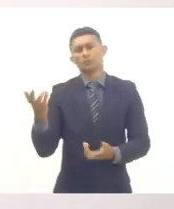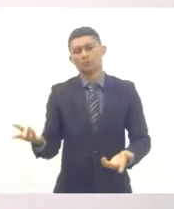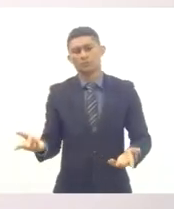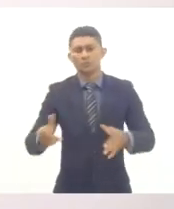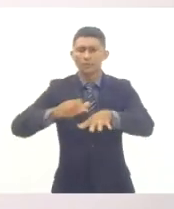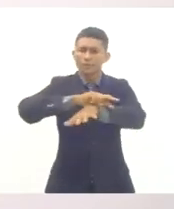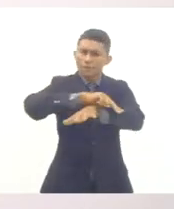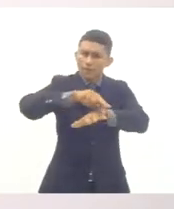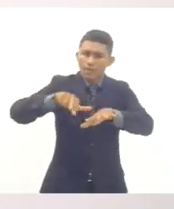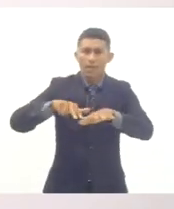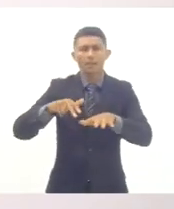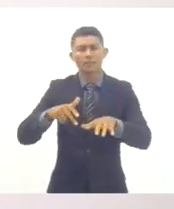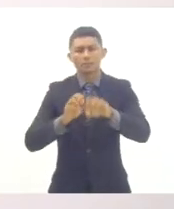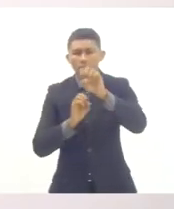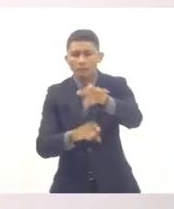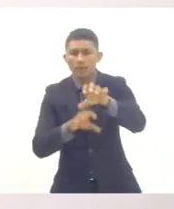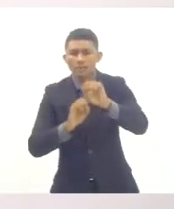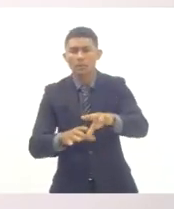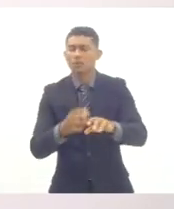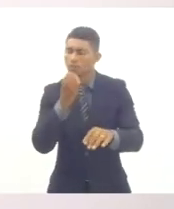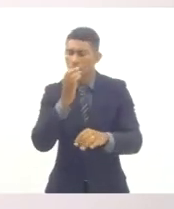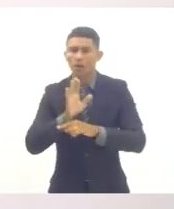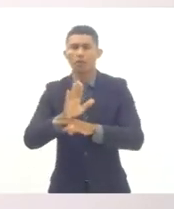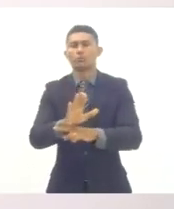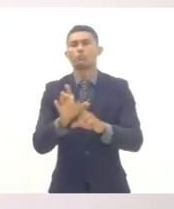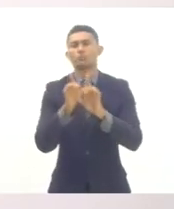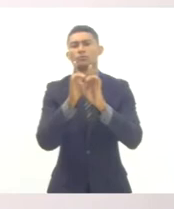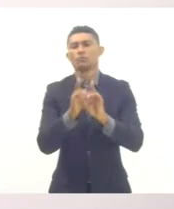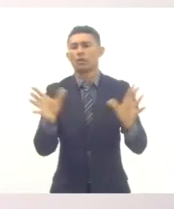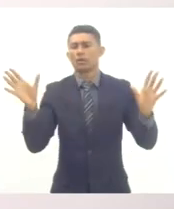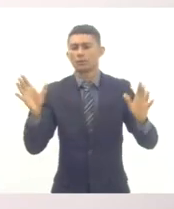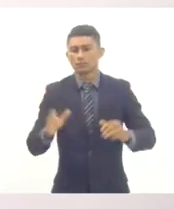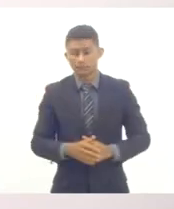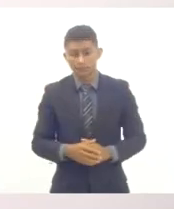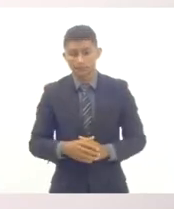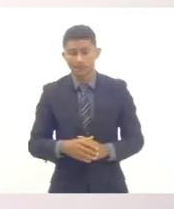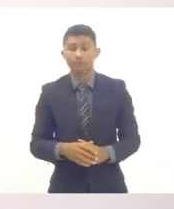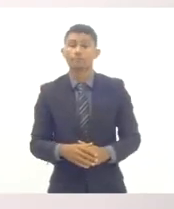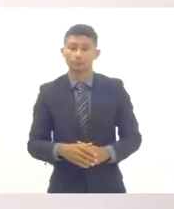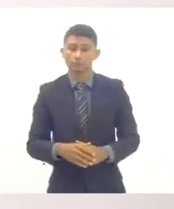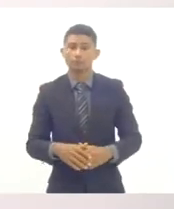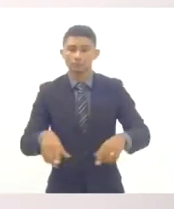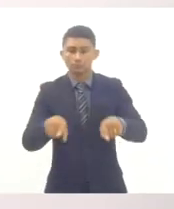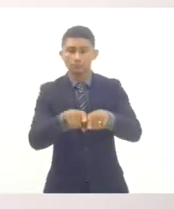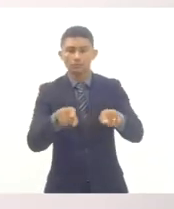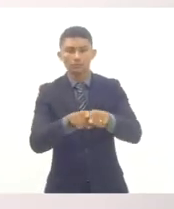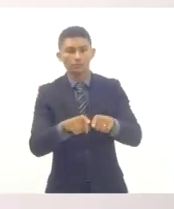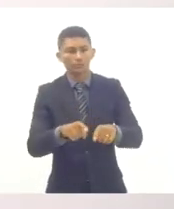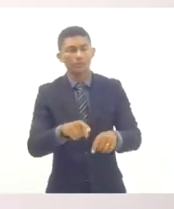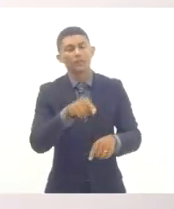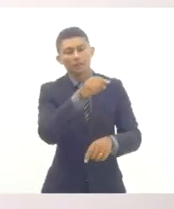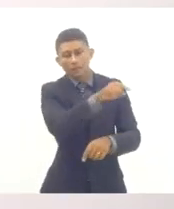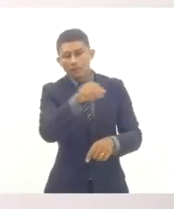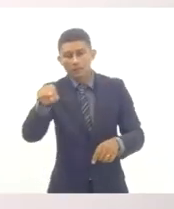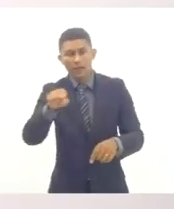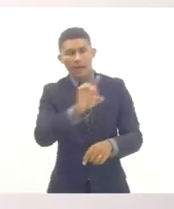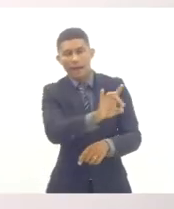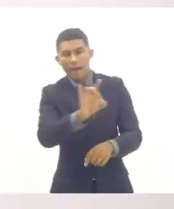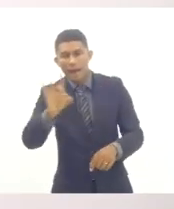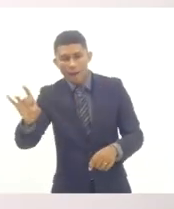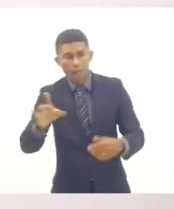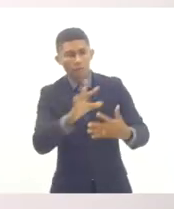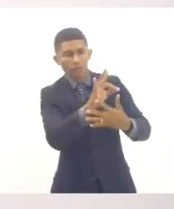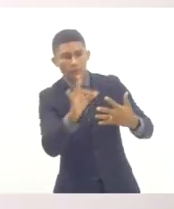de uma educação verdadeiramente libertadora. Depois falamos das especificidades de cada modalidade, portanto,